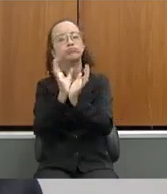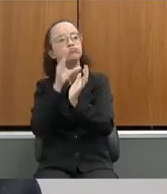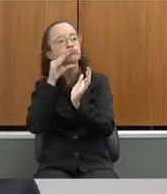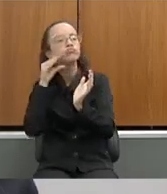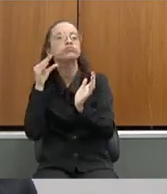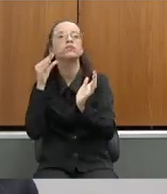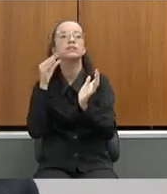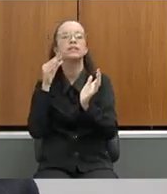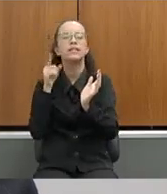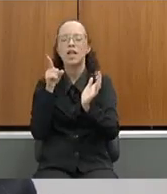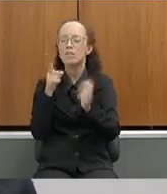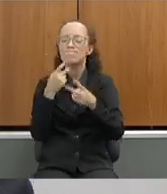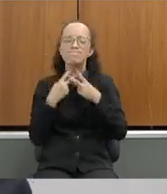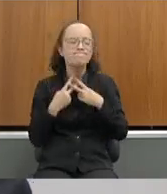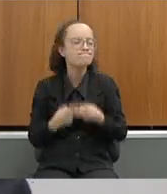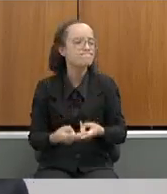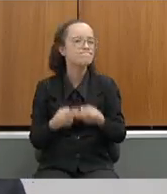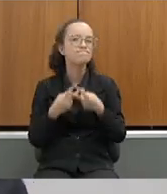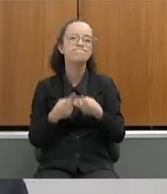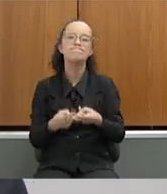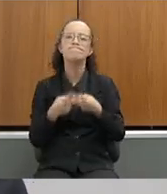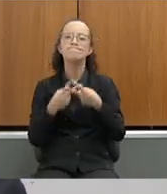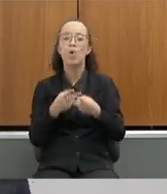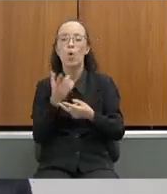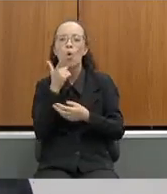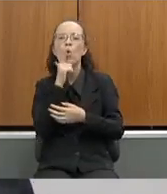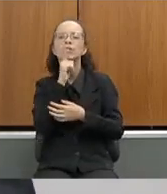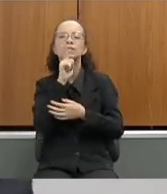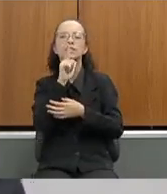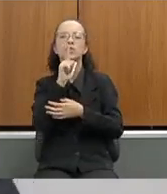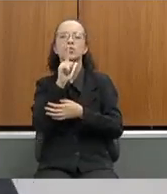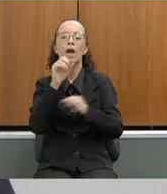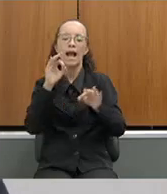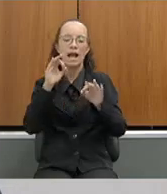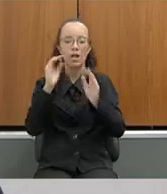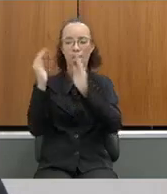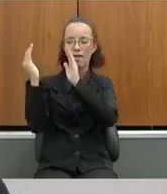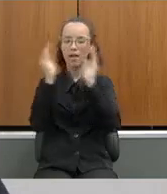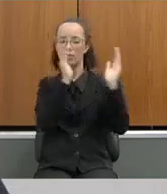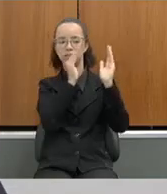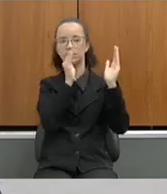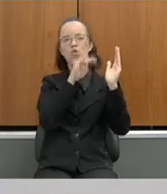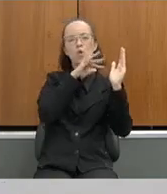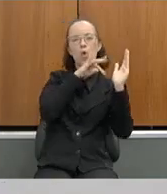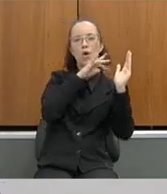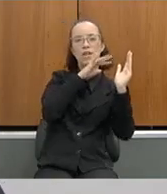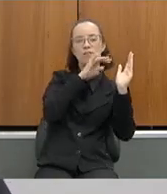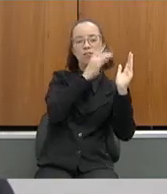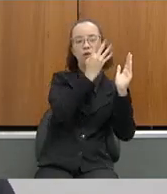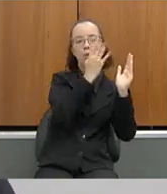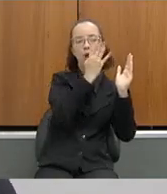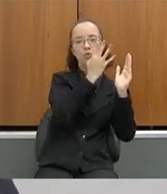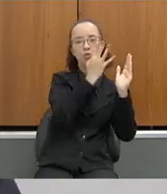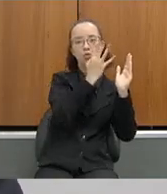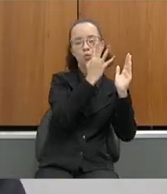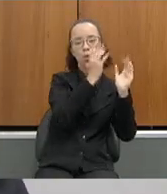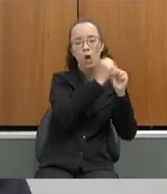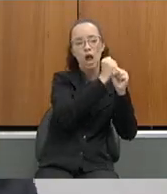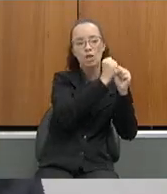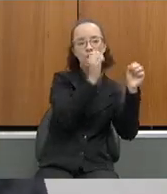paciência e parcimônia, conseguiu acabar aquele período das trevas de quatro anos para